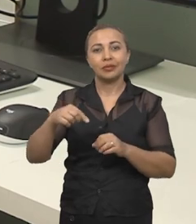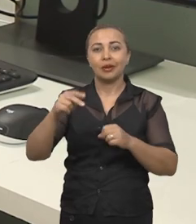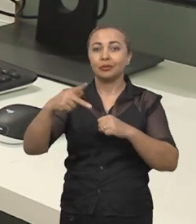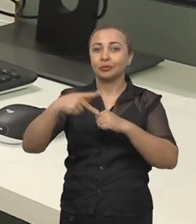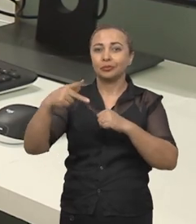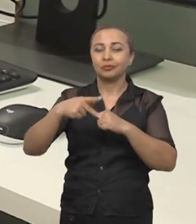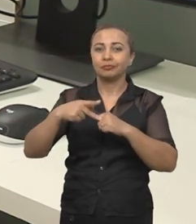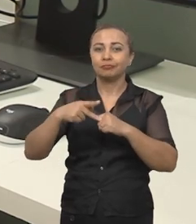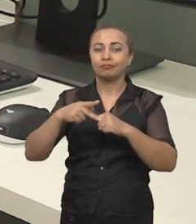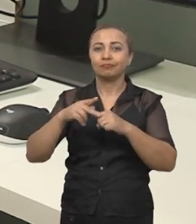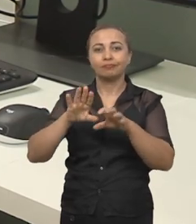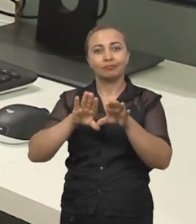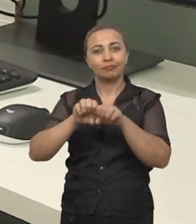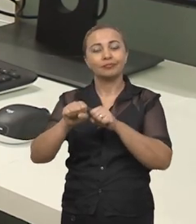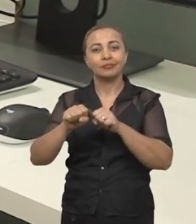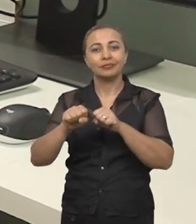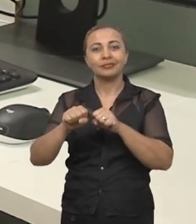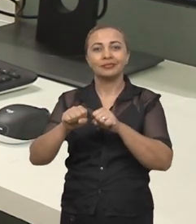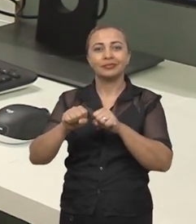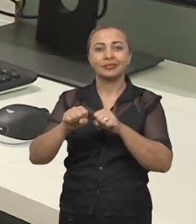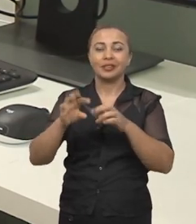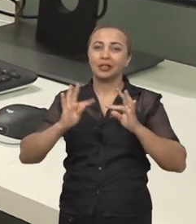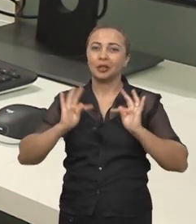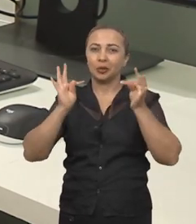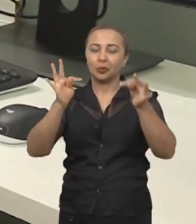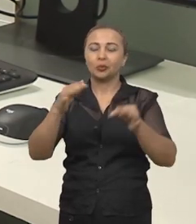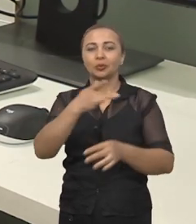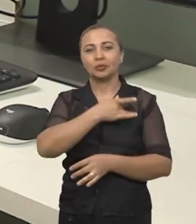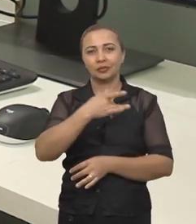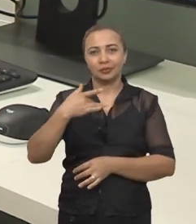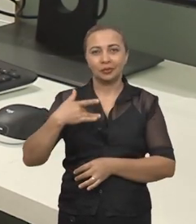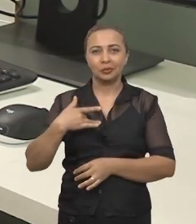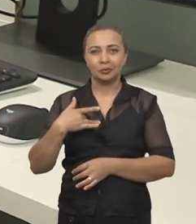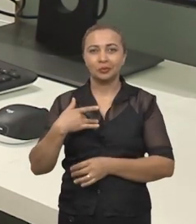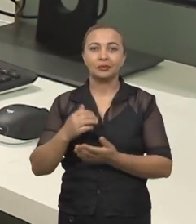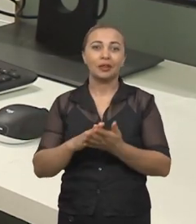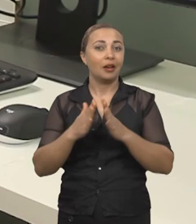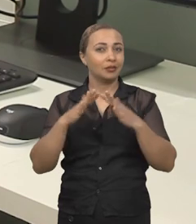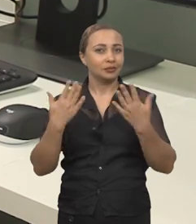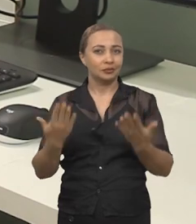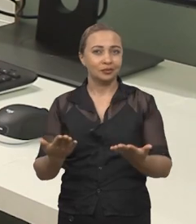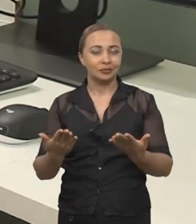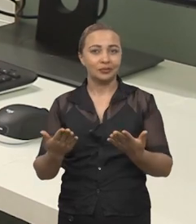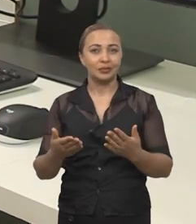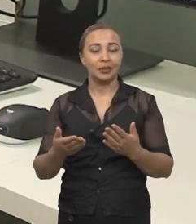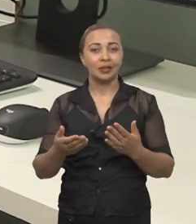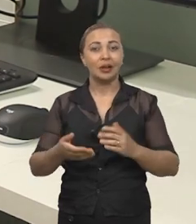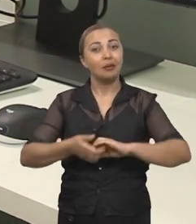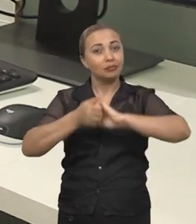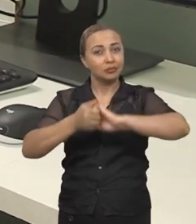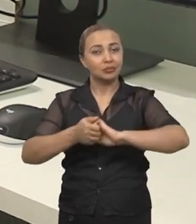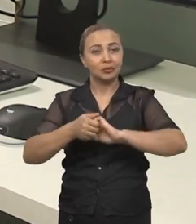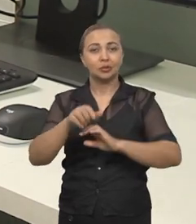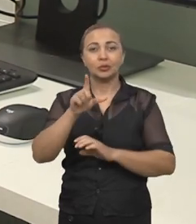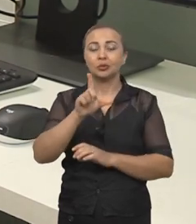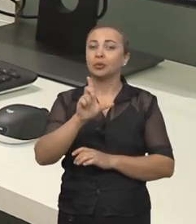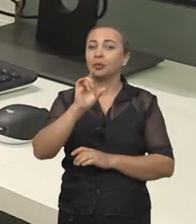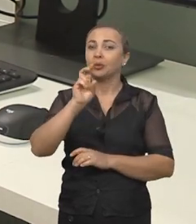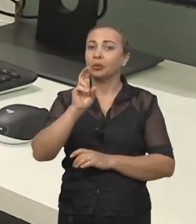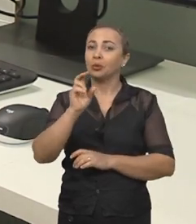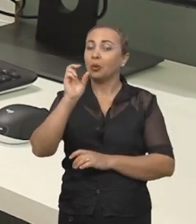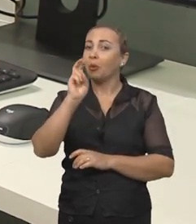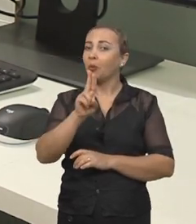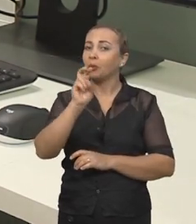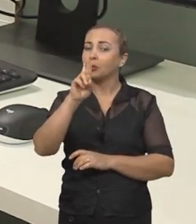pós-graduação em tecnologia e em saúde. Então, em parceria com o NUTES, em